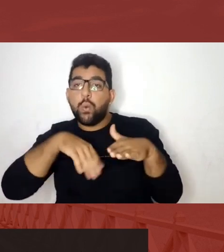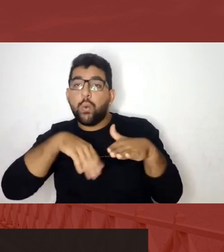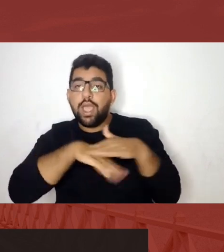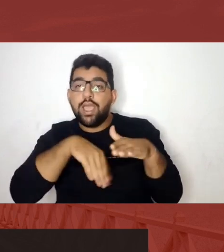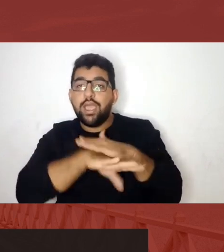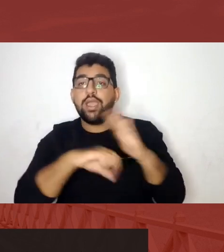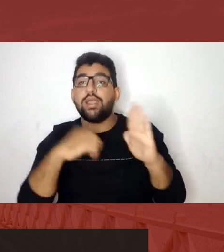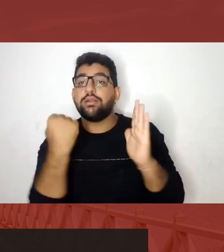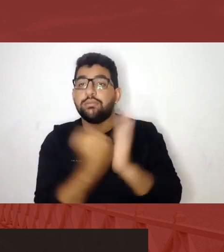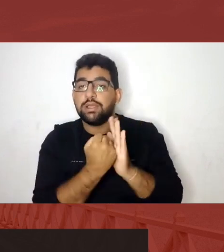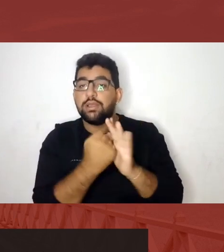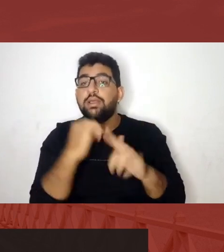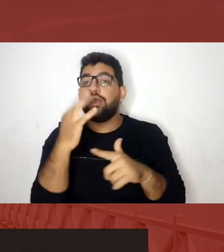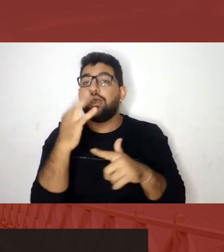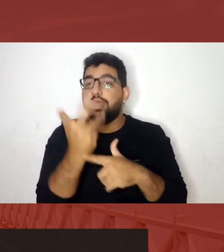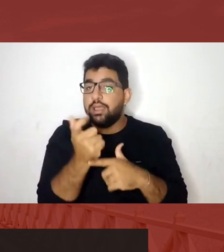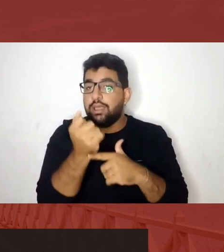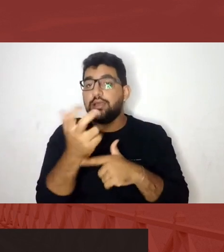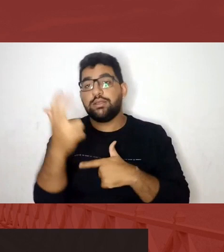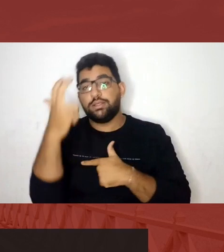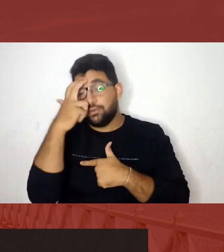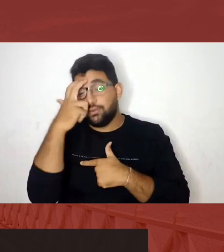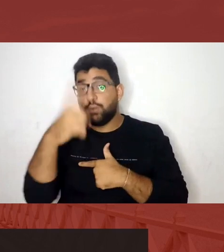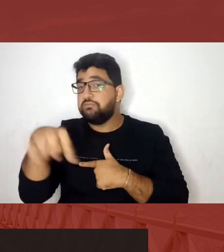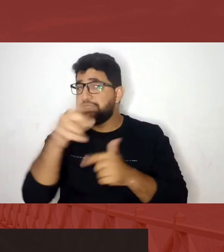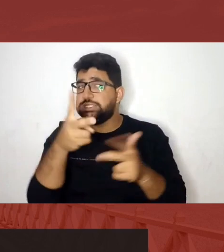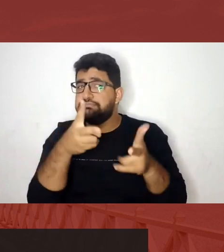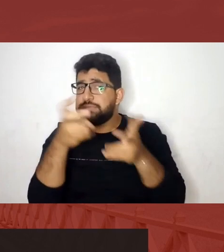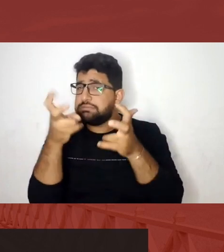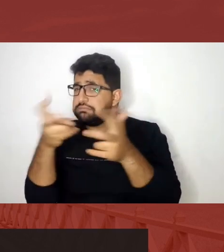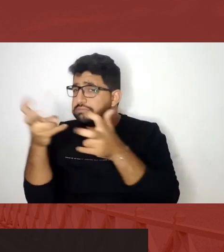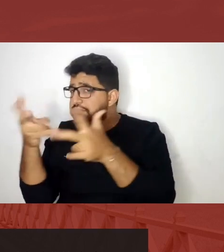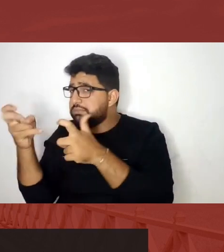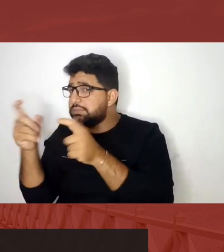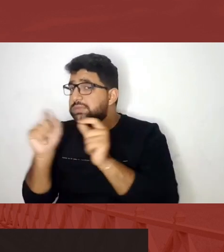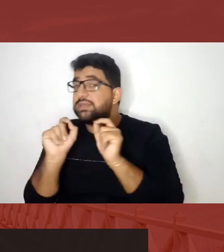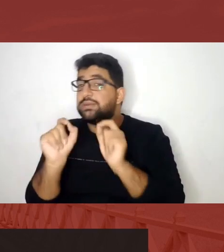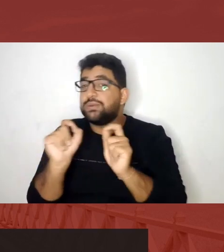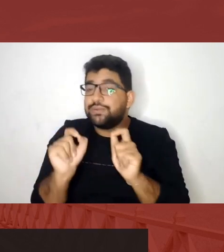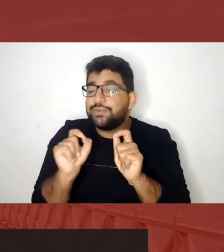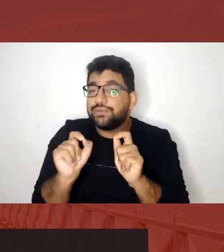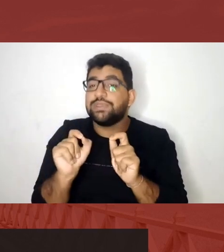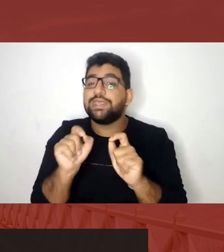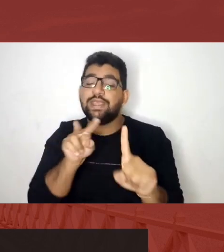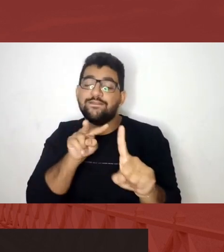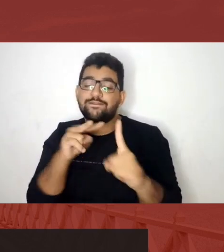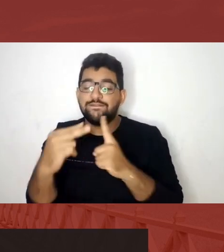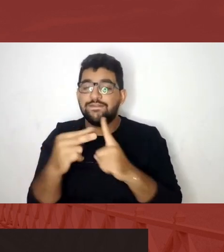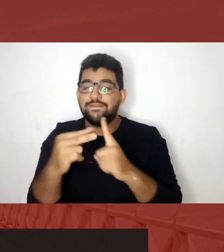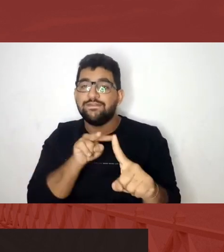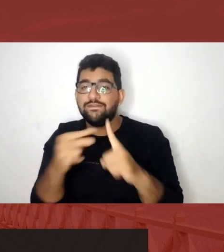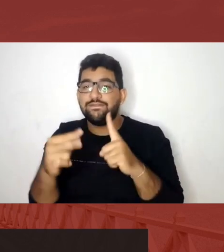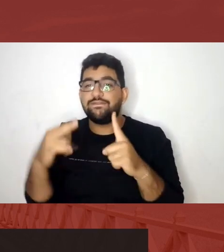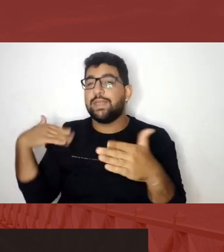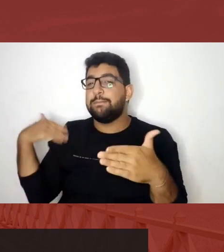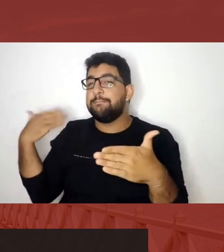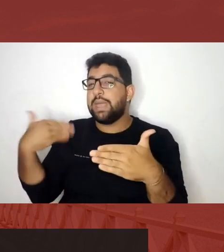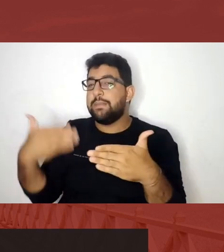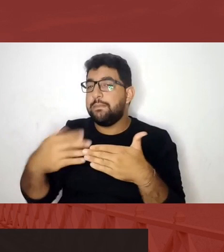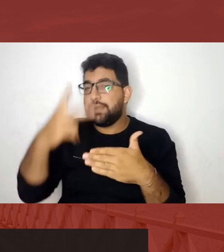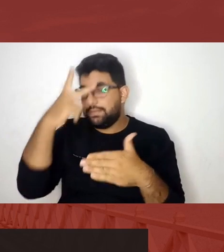cultura e a arte, vocês verão que, do ponto de vista da história dos brancos,